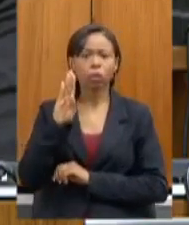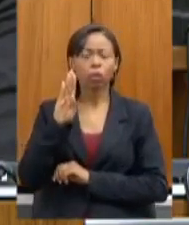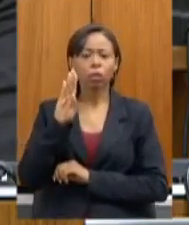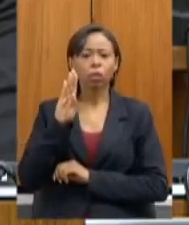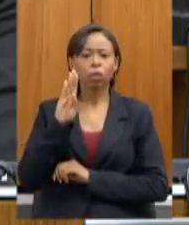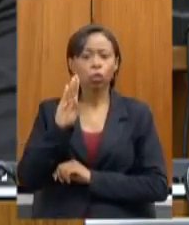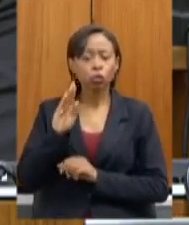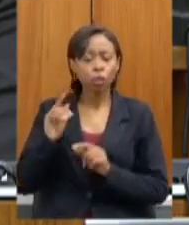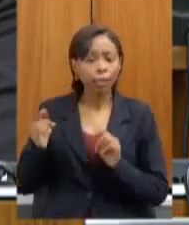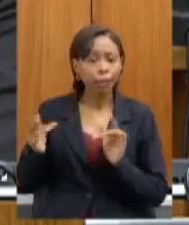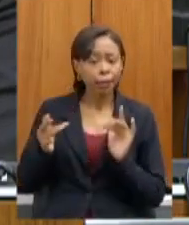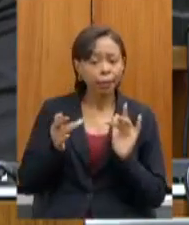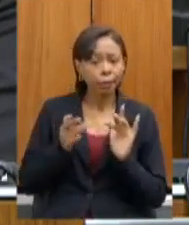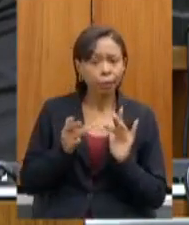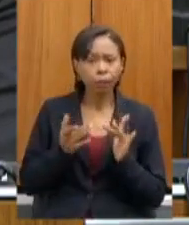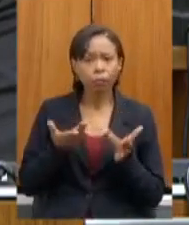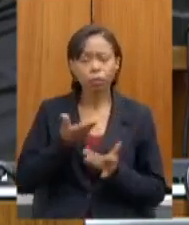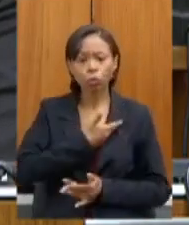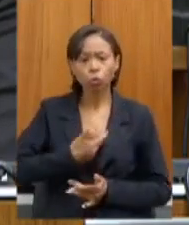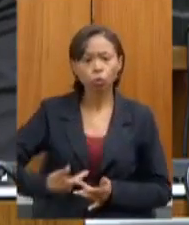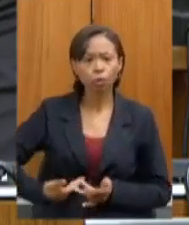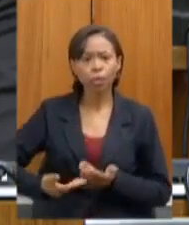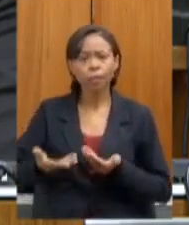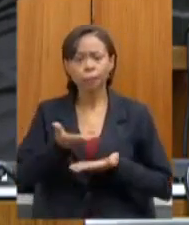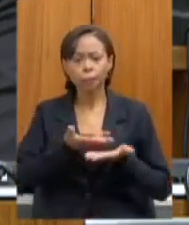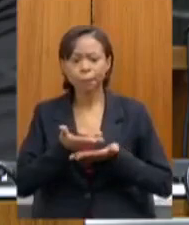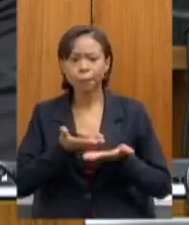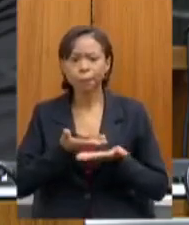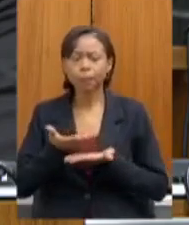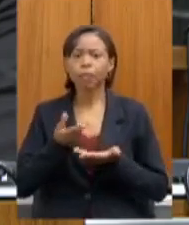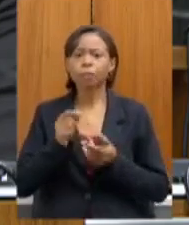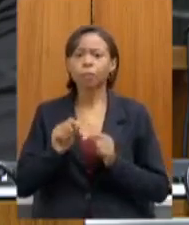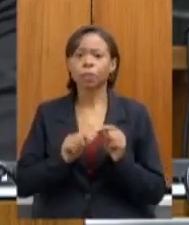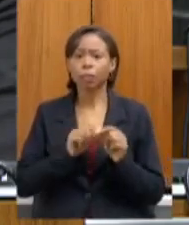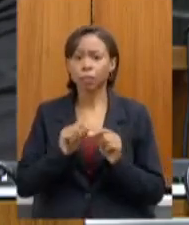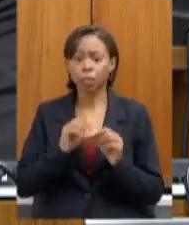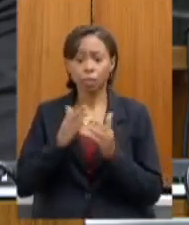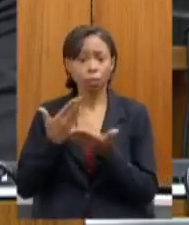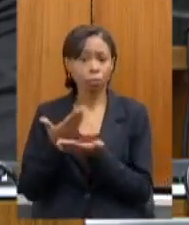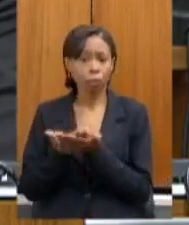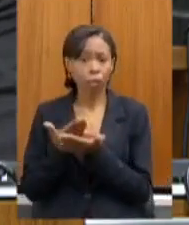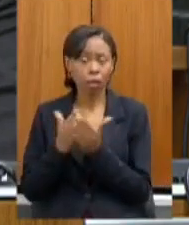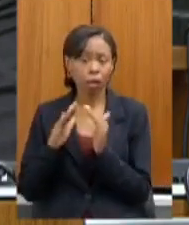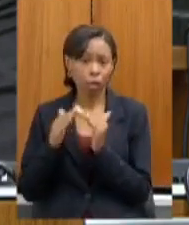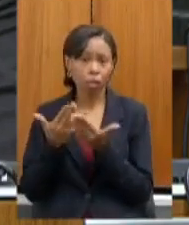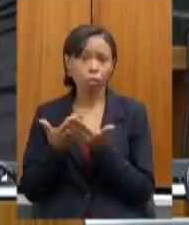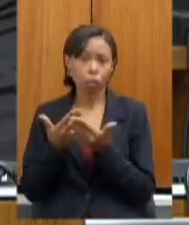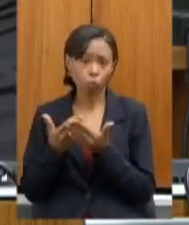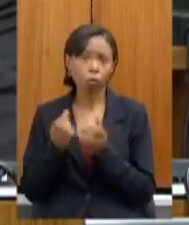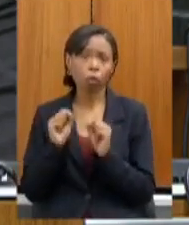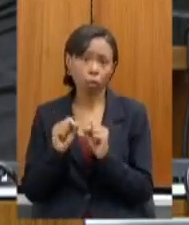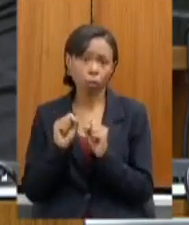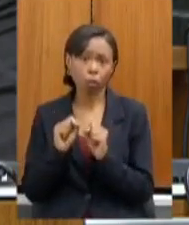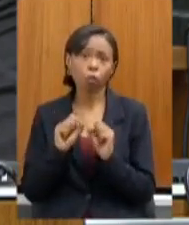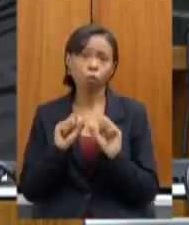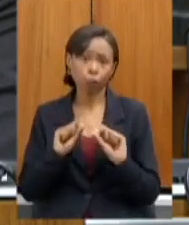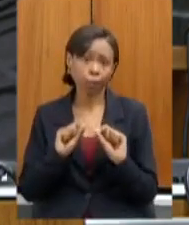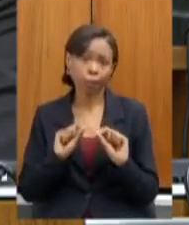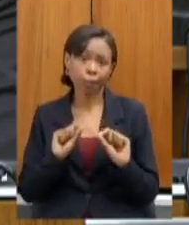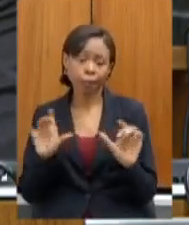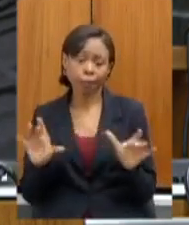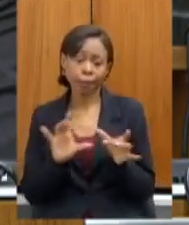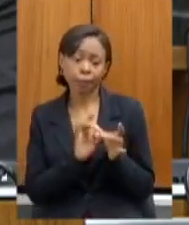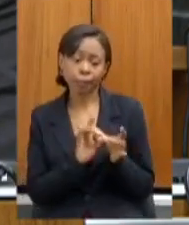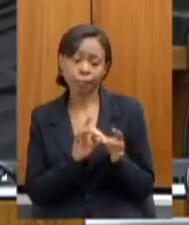o governo como um todo para trazer a escola para a zona amarela pelo menos ou no mínimo